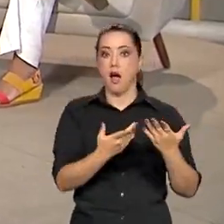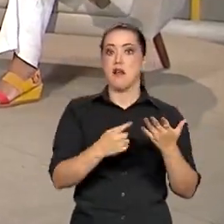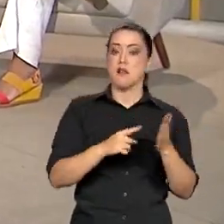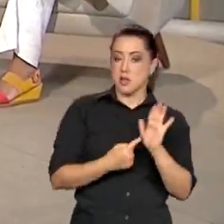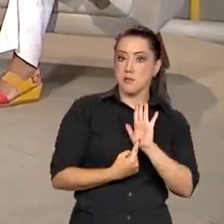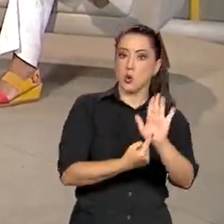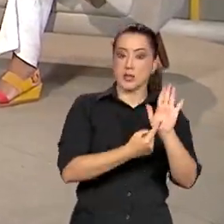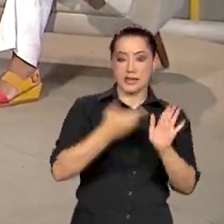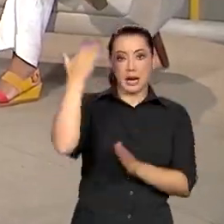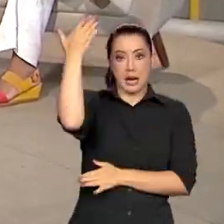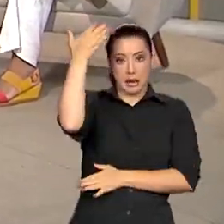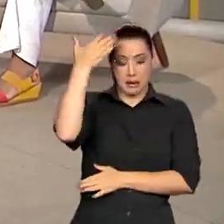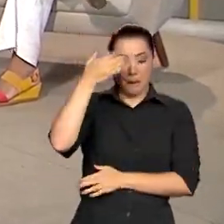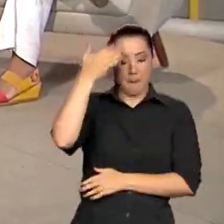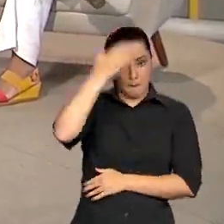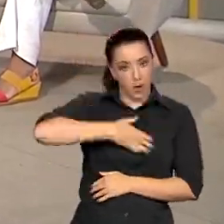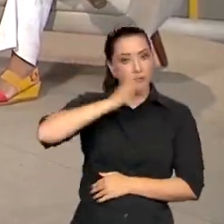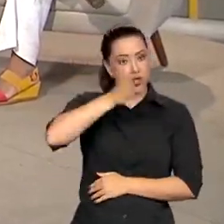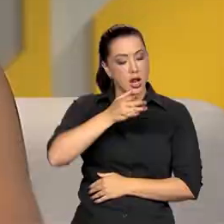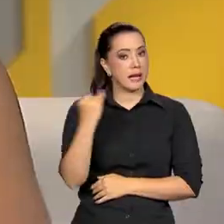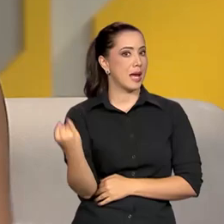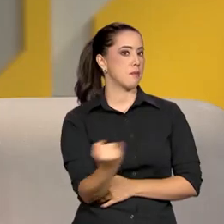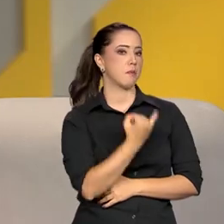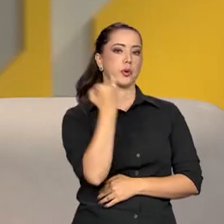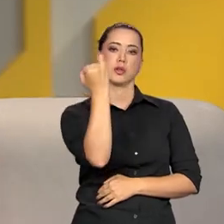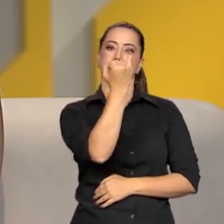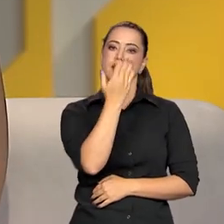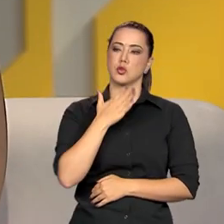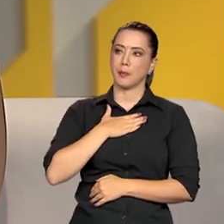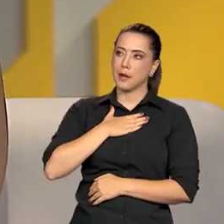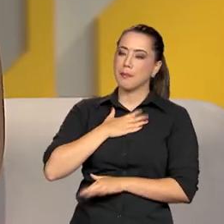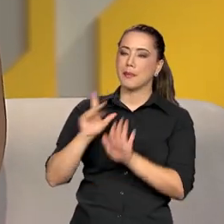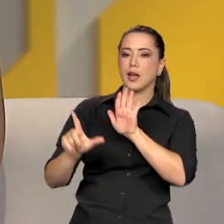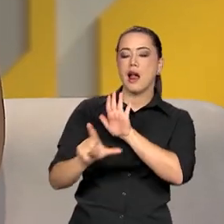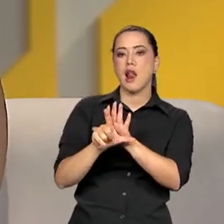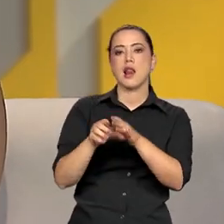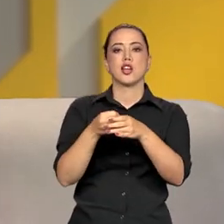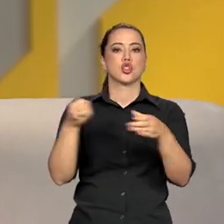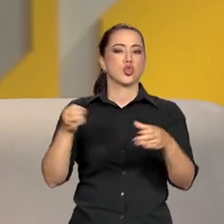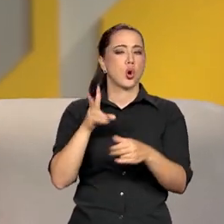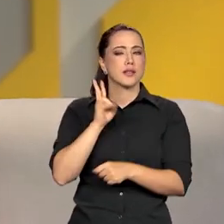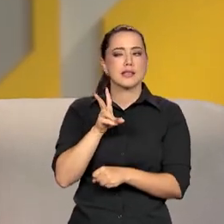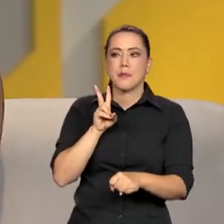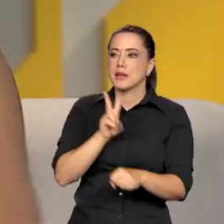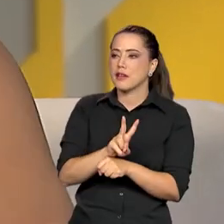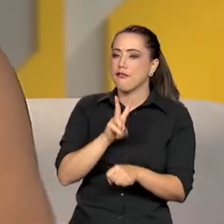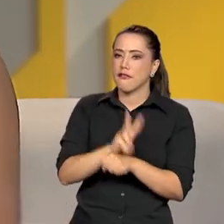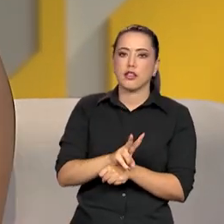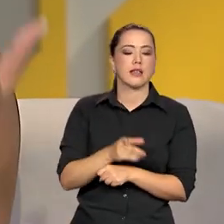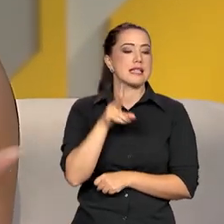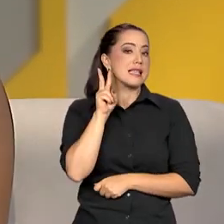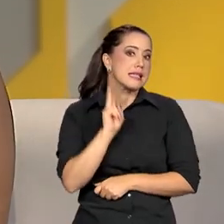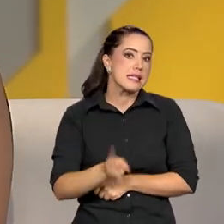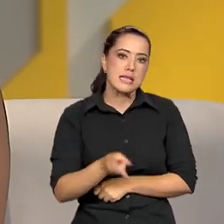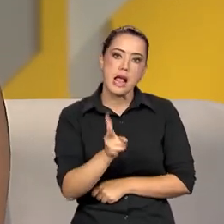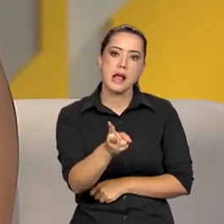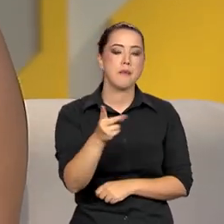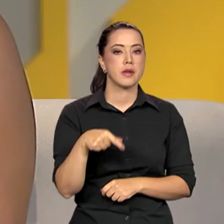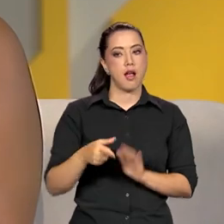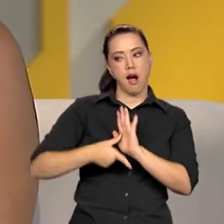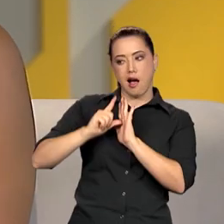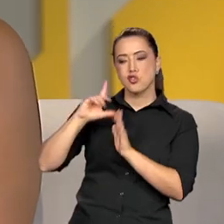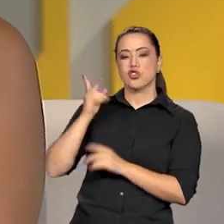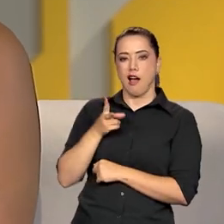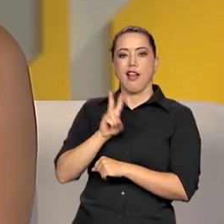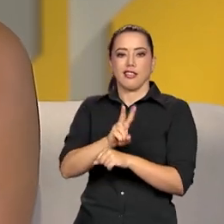é. Então, assim, desculpa me alongar nessa resposta, mas a lei de cotas, para mim, é algo que a gente vai defender desde o dia 1, já estava defendendo antes de a gente tomar posse,